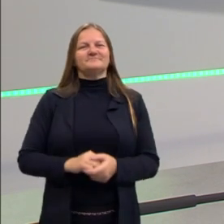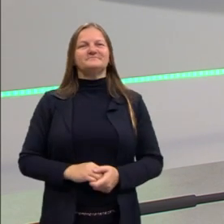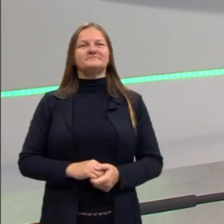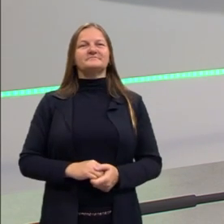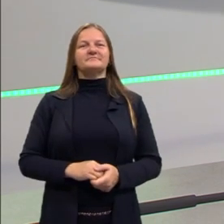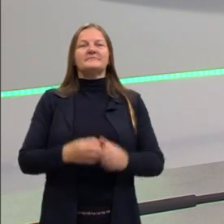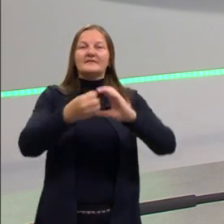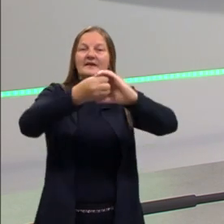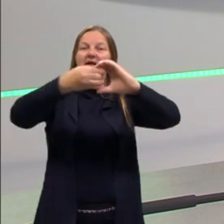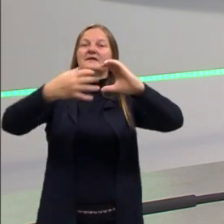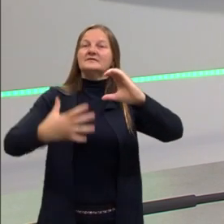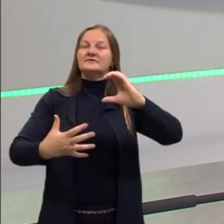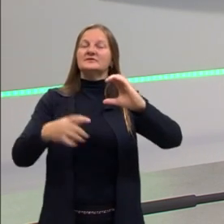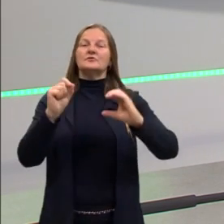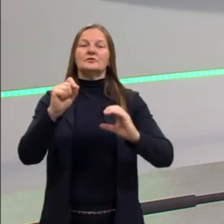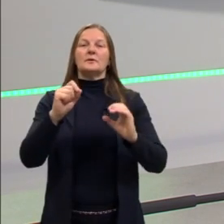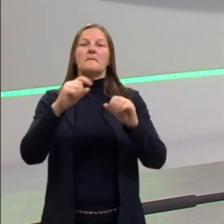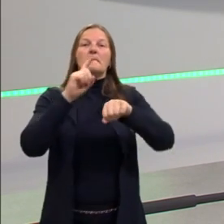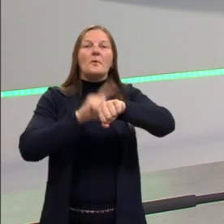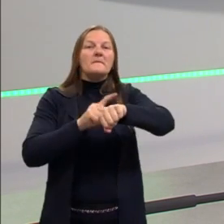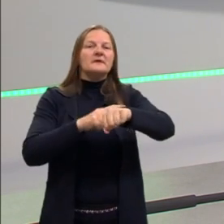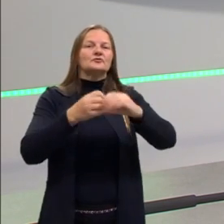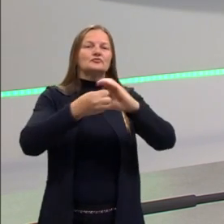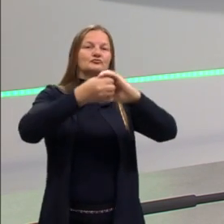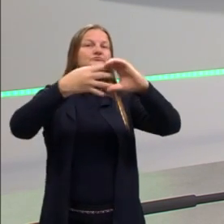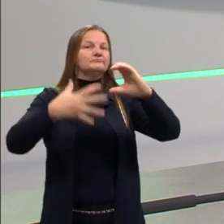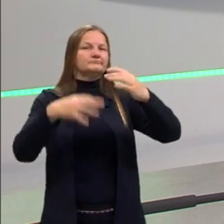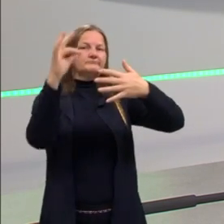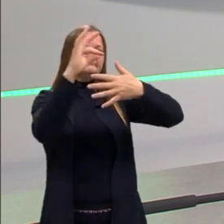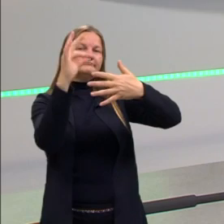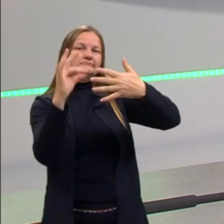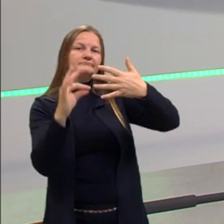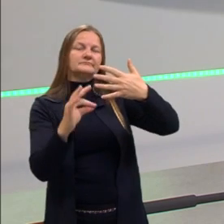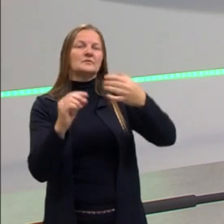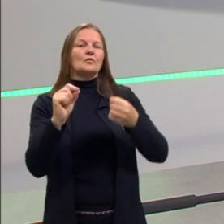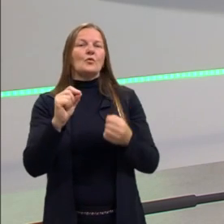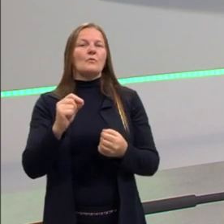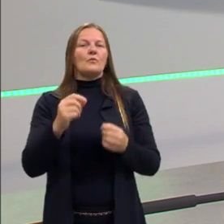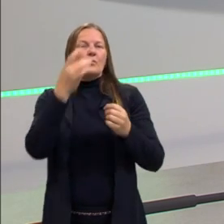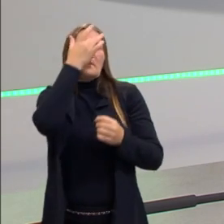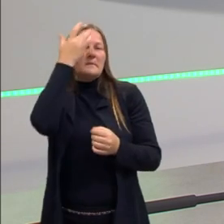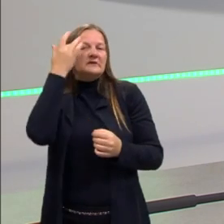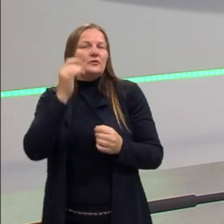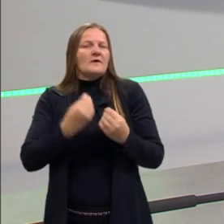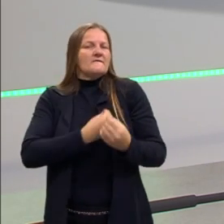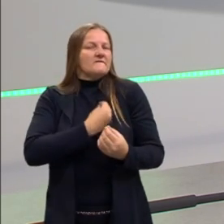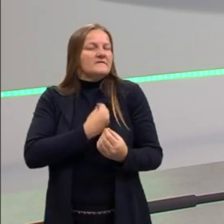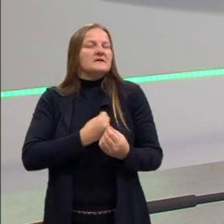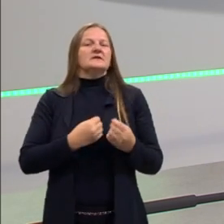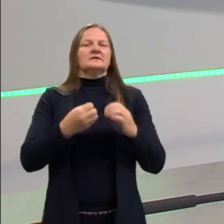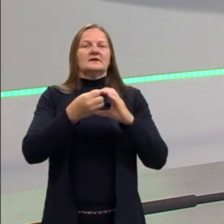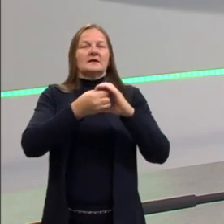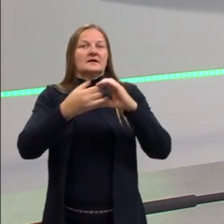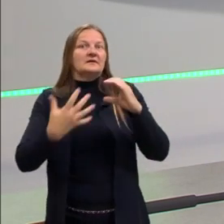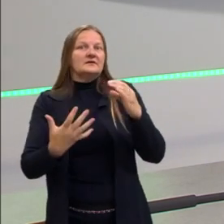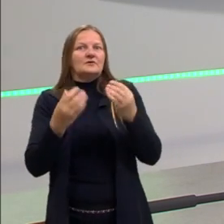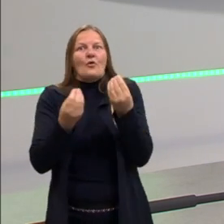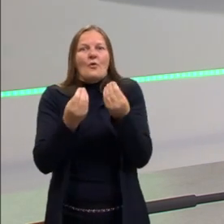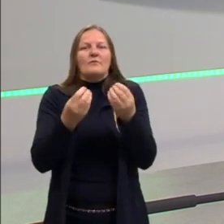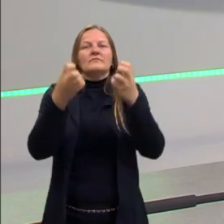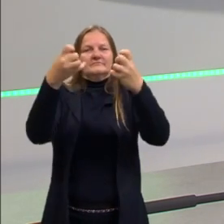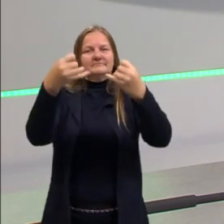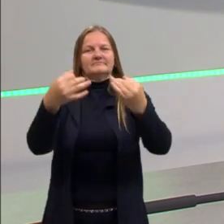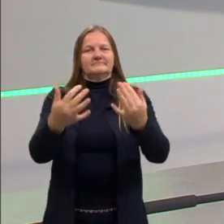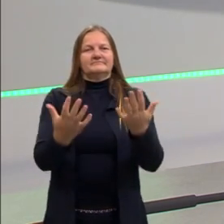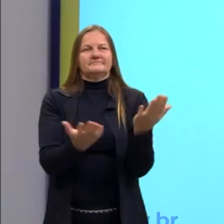as características desse momento, como as pessoas escreviam, como as pessoas se portavam e como que era esse romantismo. O que a gente tem?